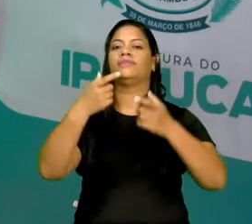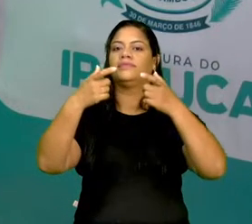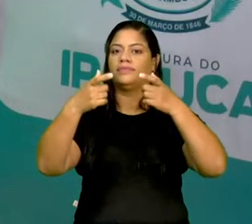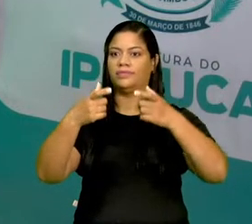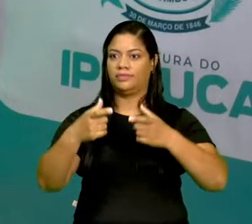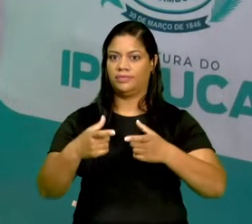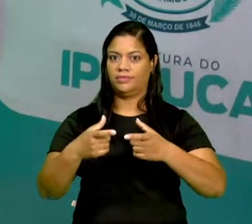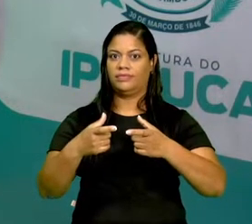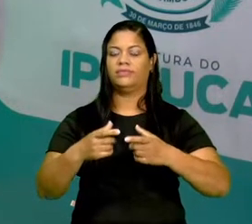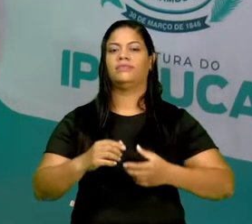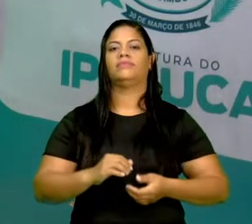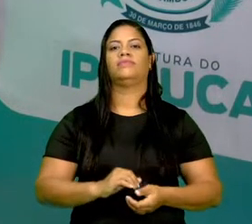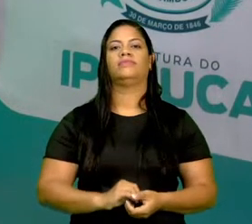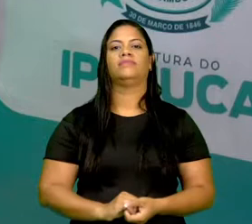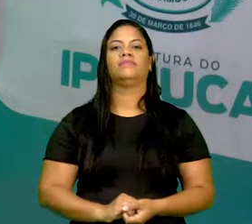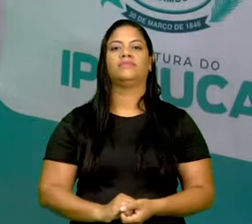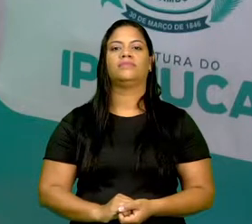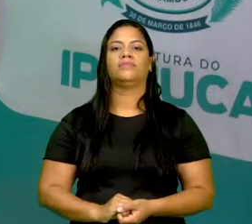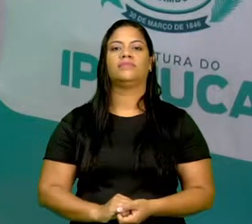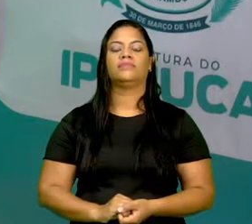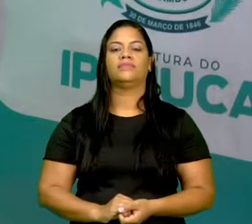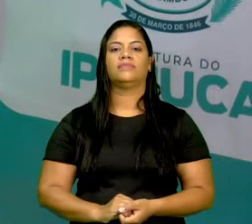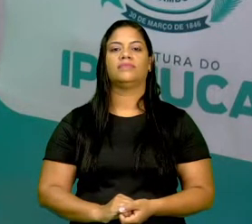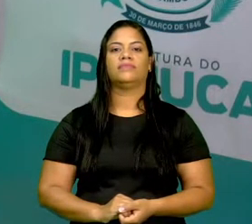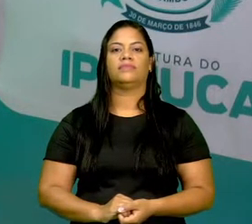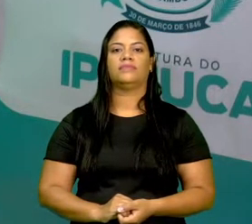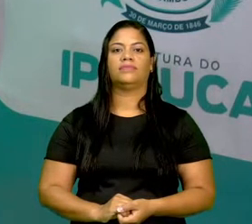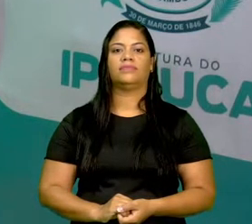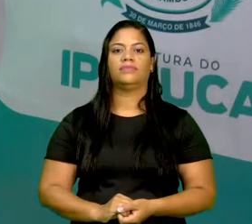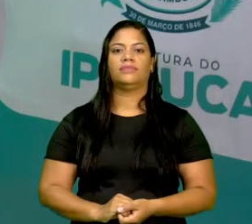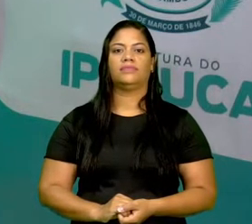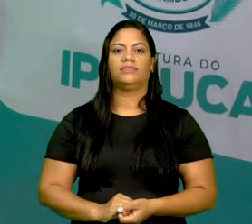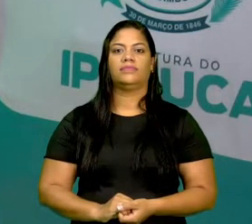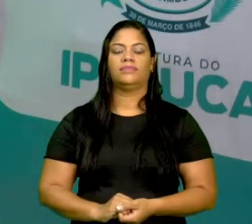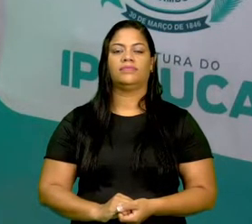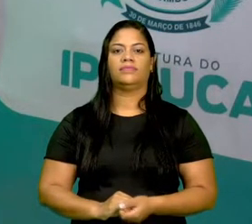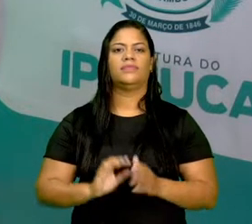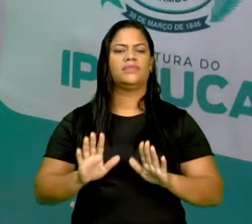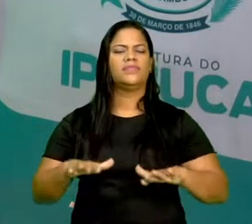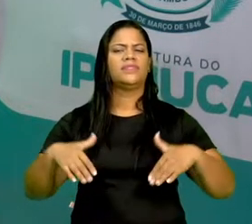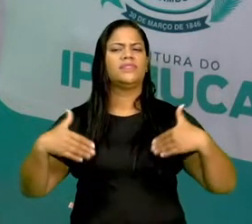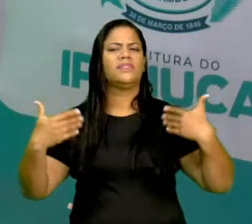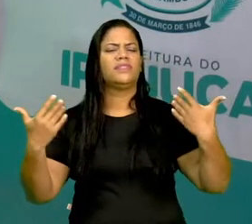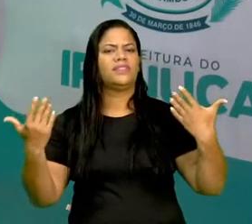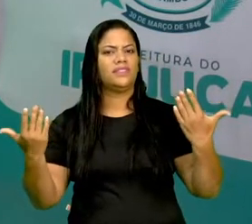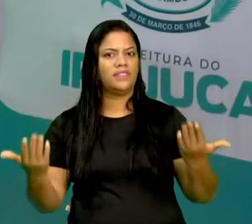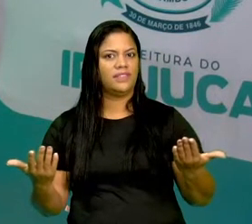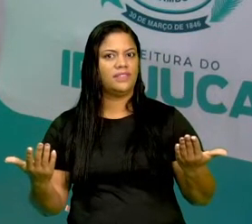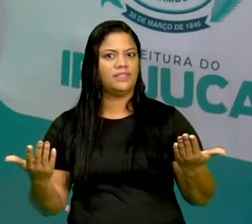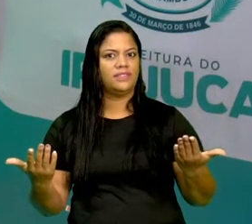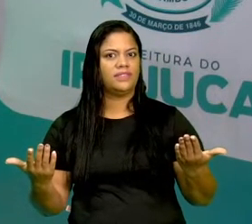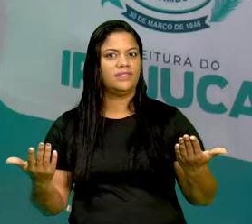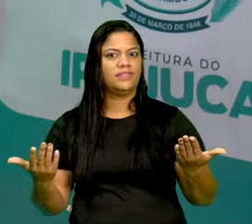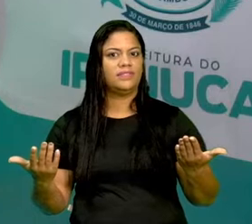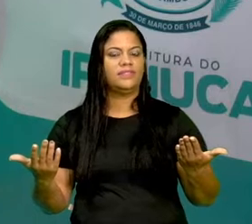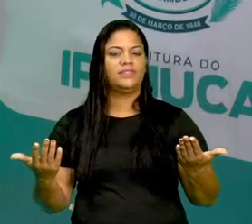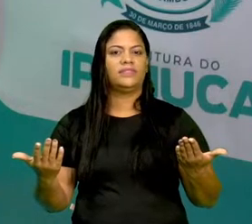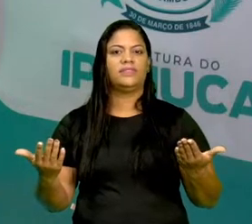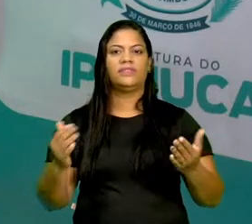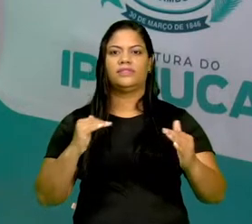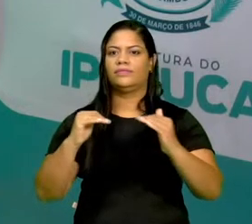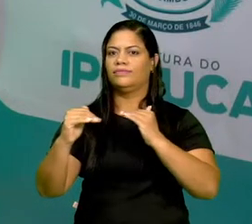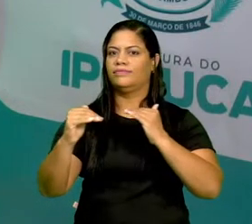meio ambiente, tá certo? Então, quem são esses elementos que dão